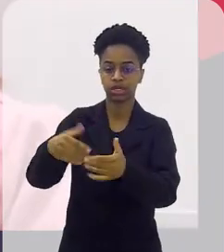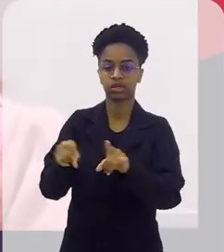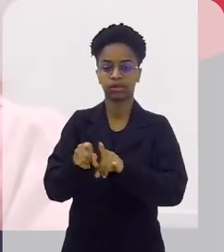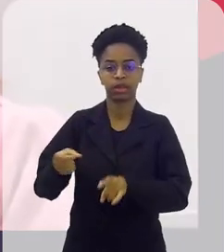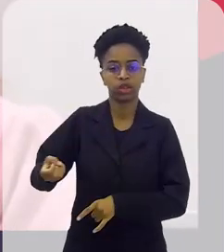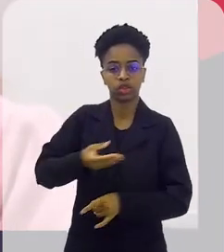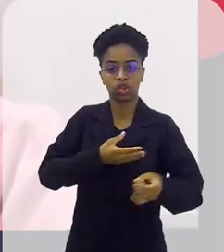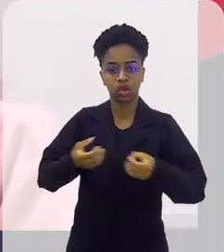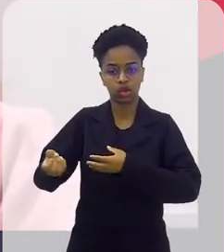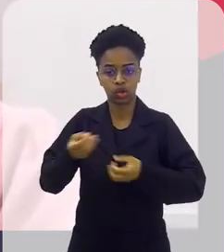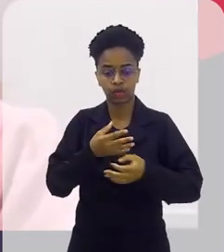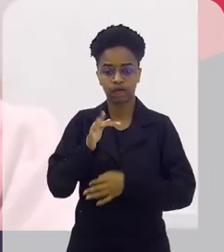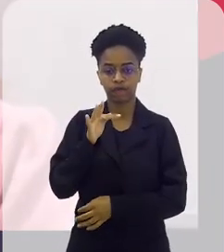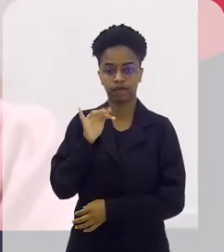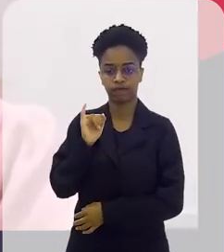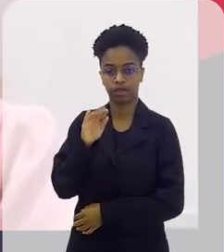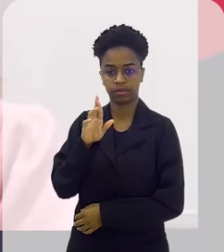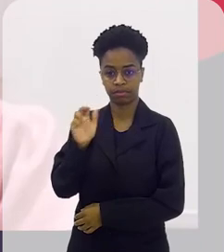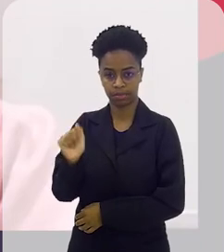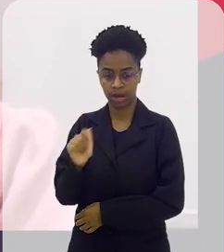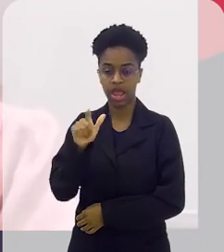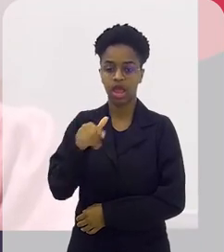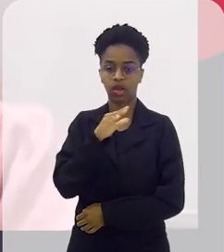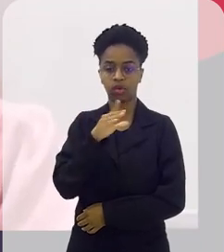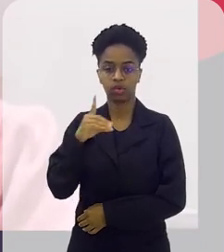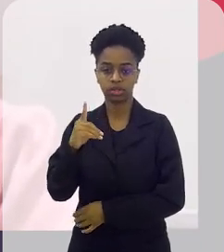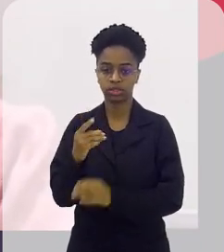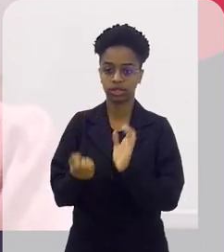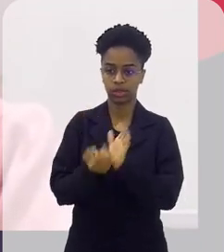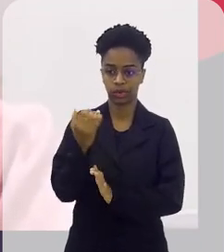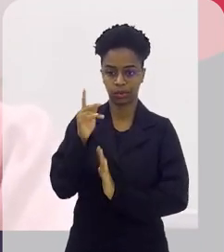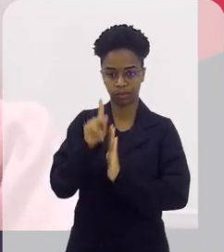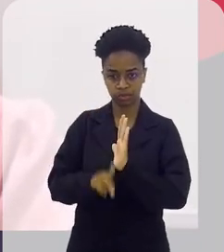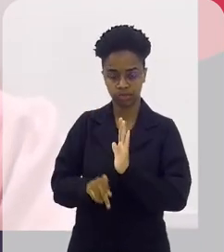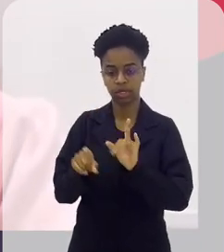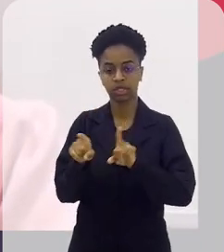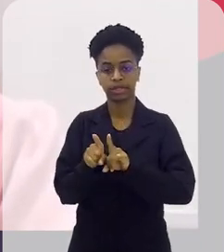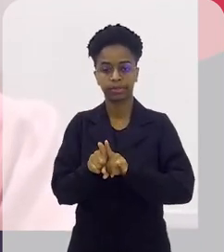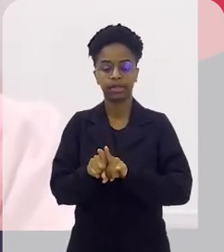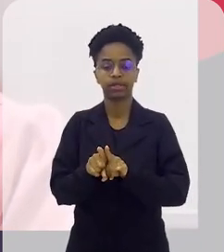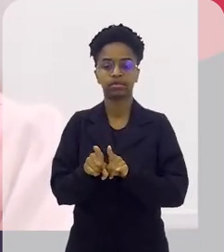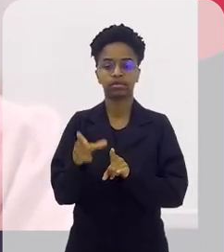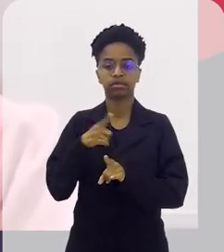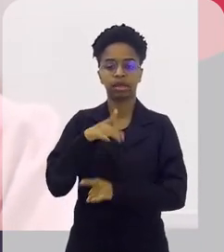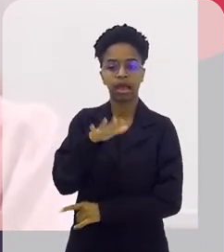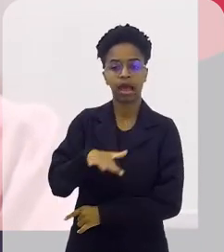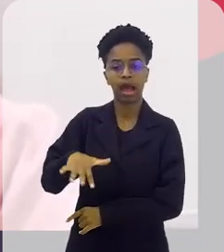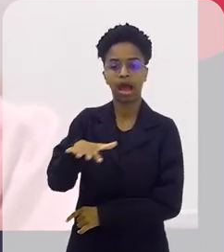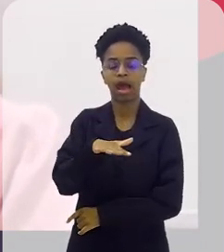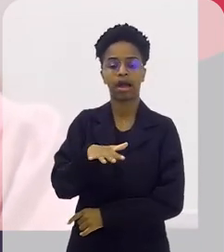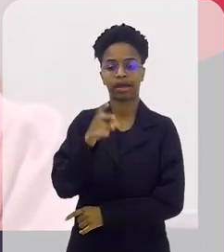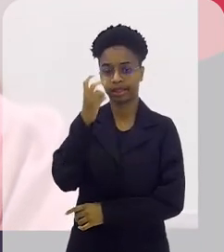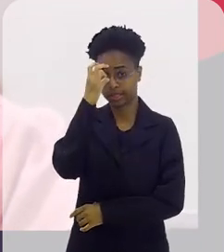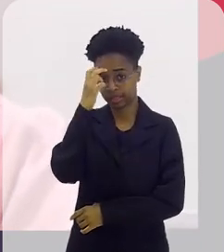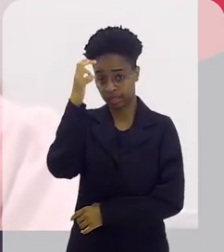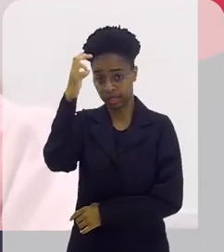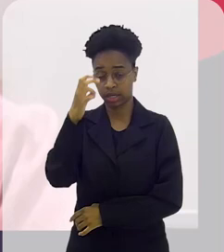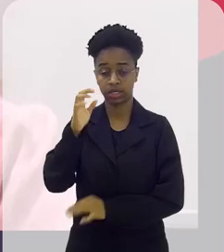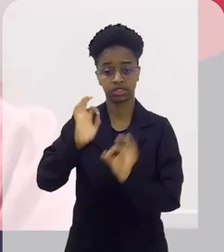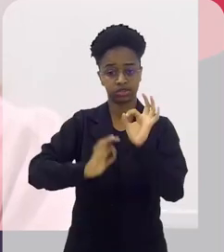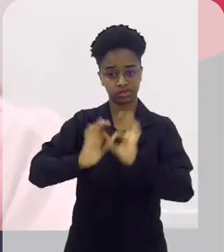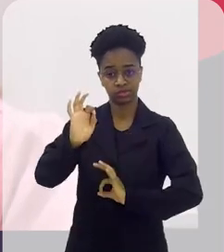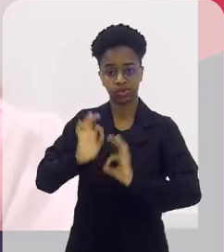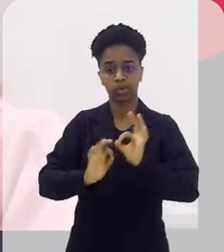inovação em fibras, que é a coordenação que desenvolveu esse projeto. E nós temos também uma área de inteligência competitiva,